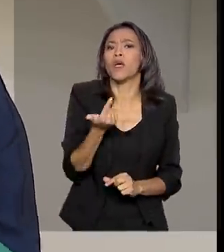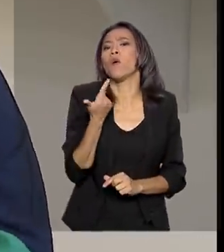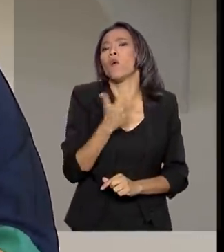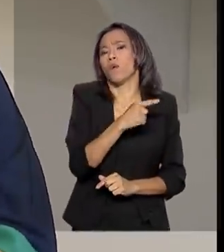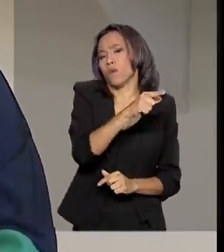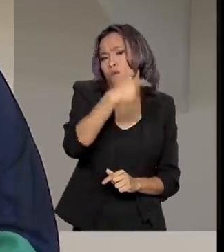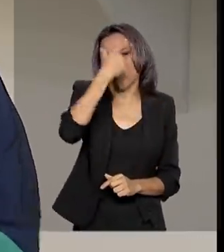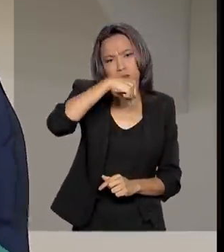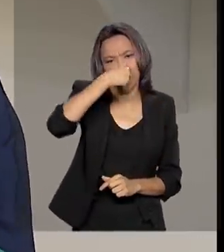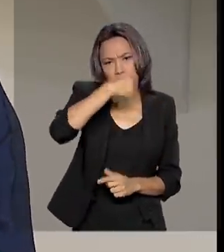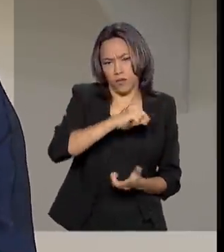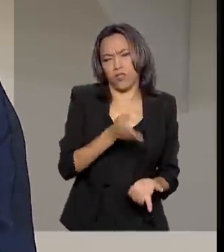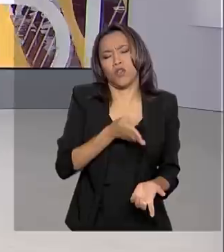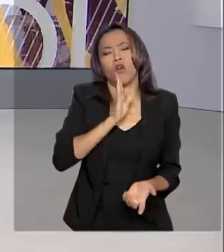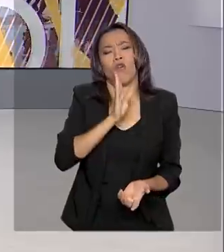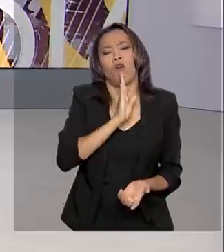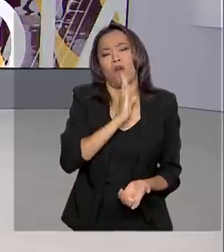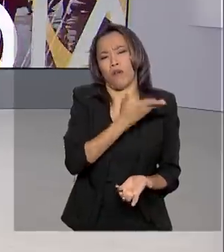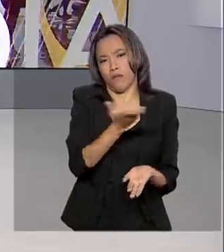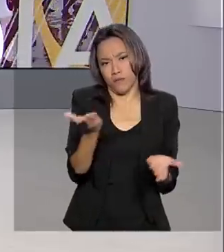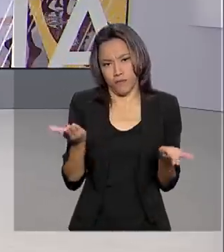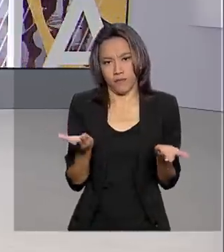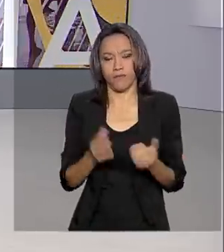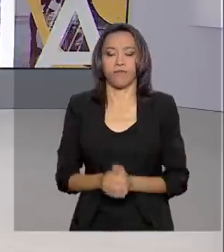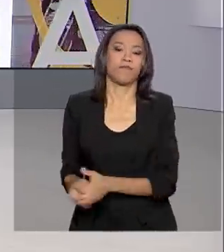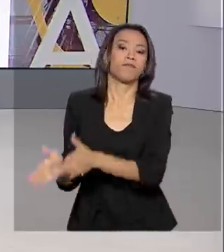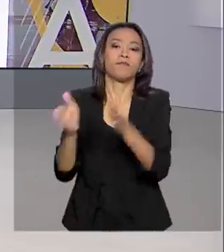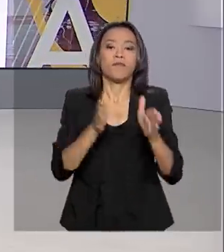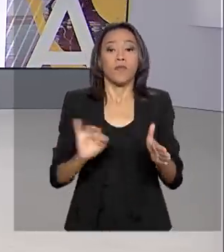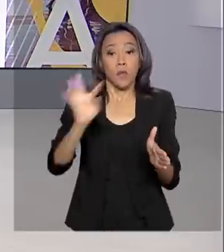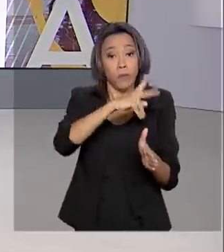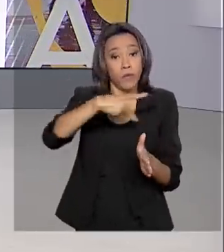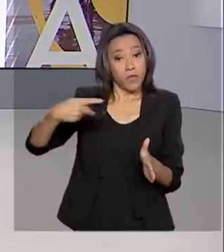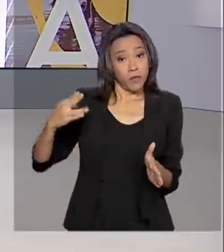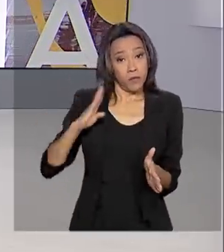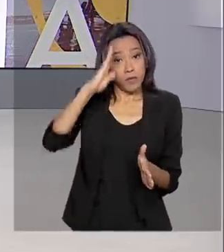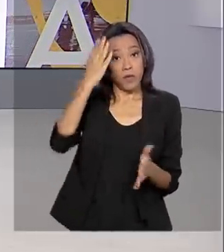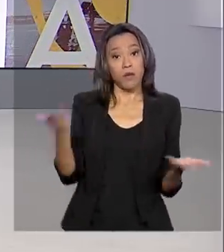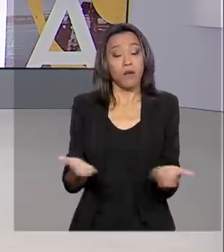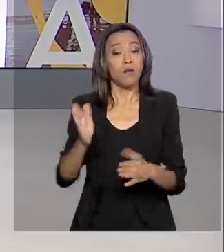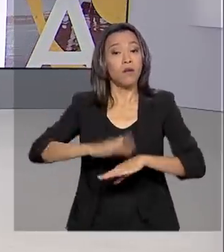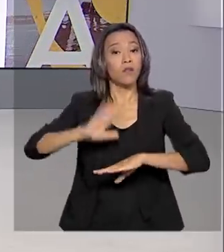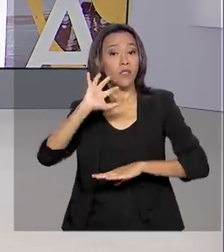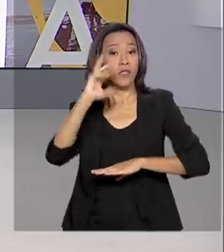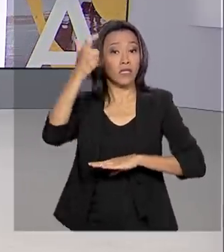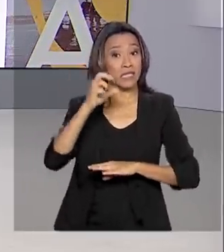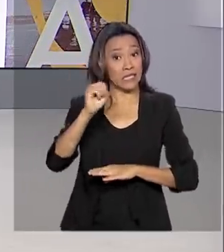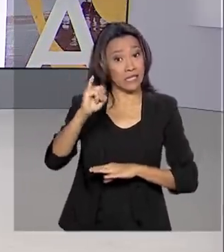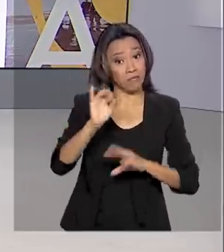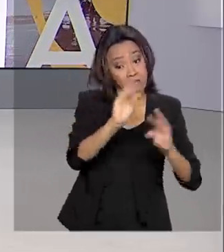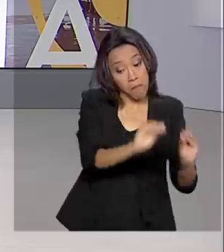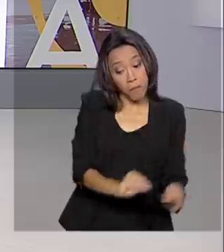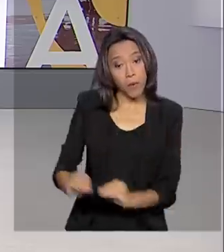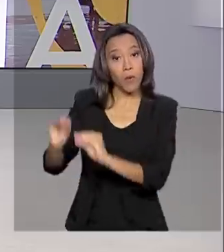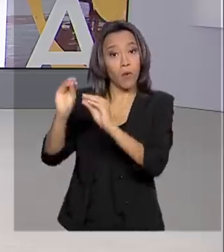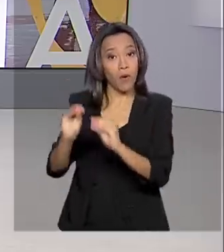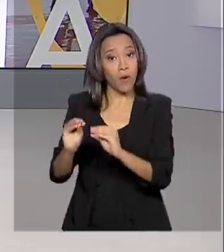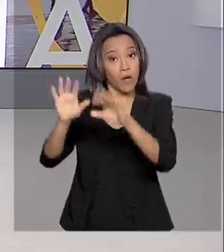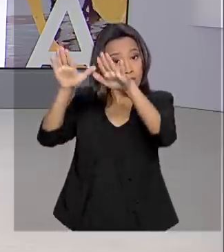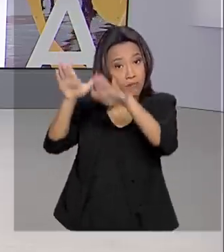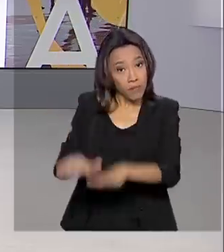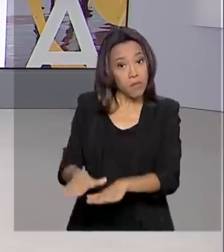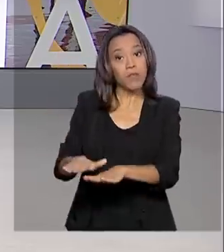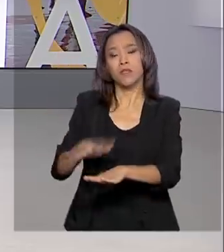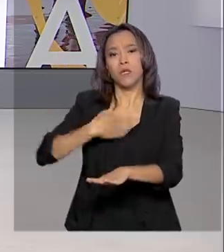tem hoje já conhecidos. E o presidente Jair Bolsonaro decide hoje se prorroga a presença de militares do Exército no